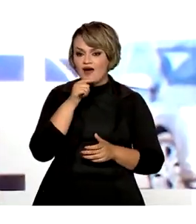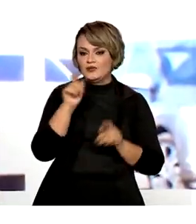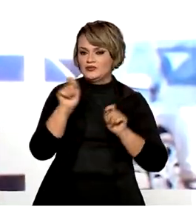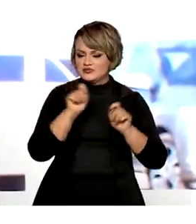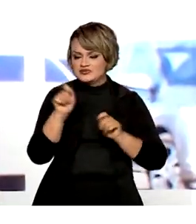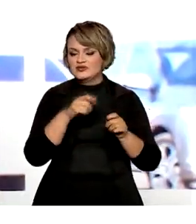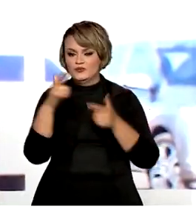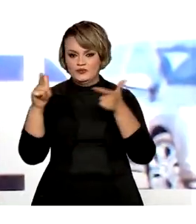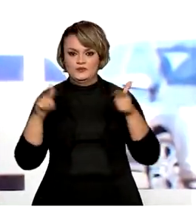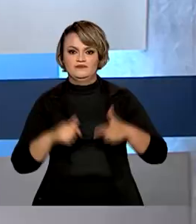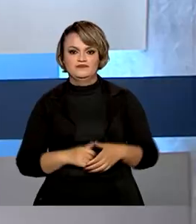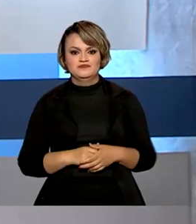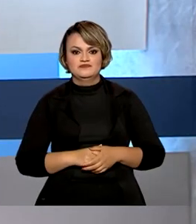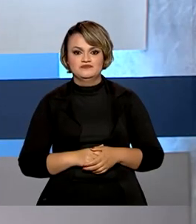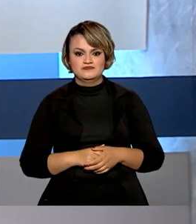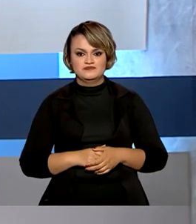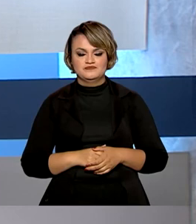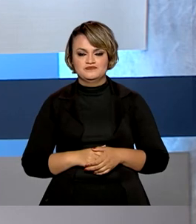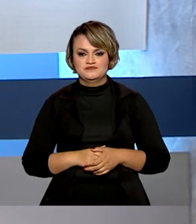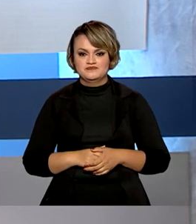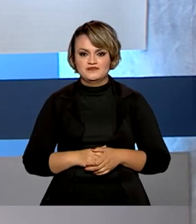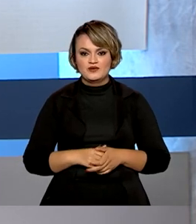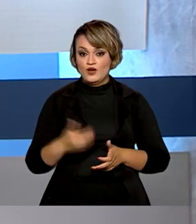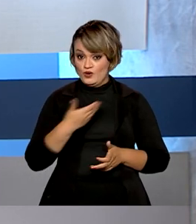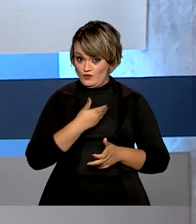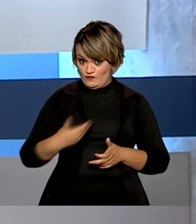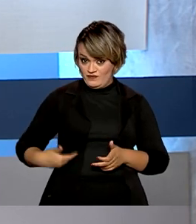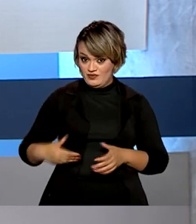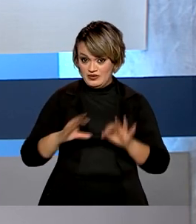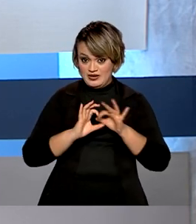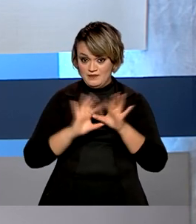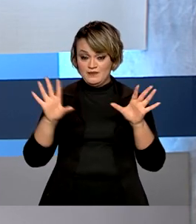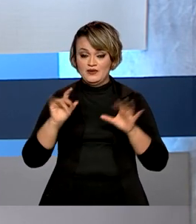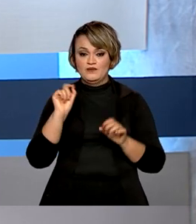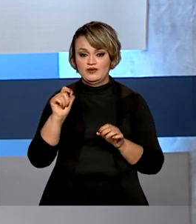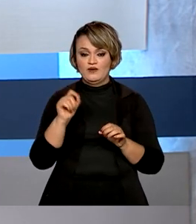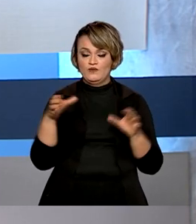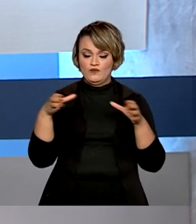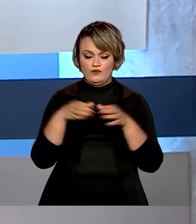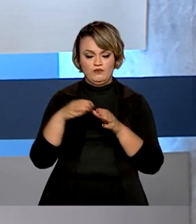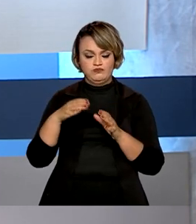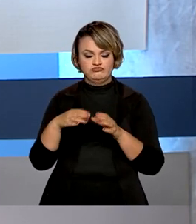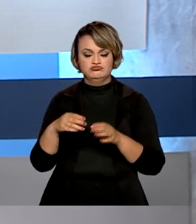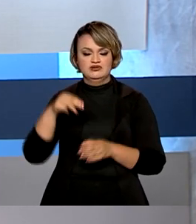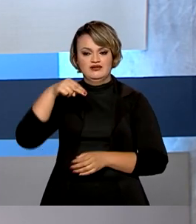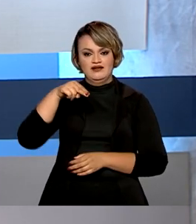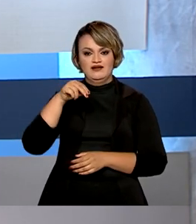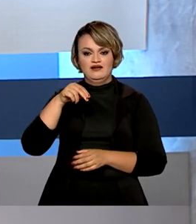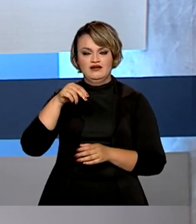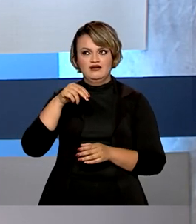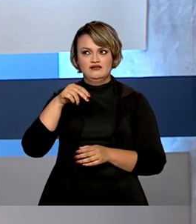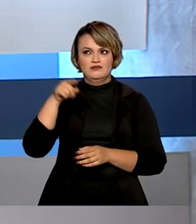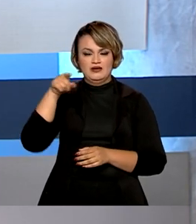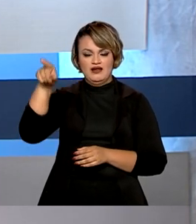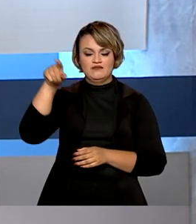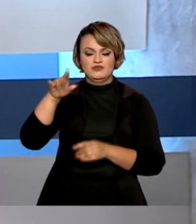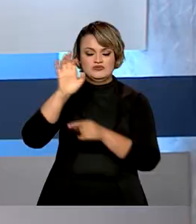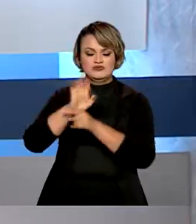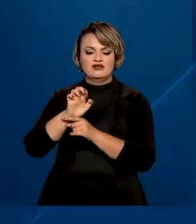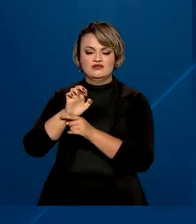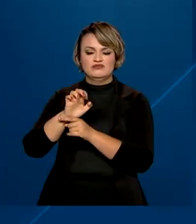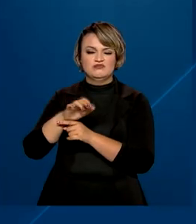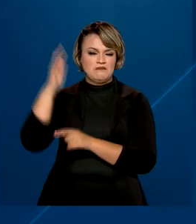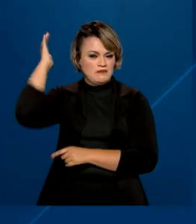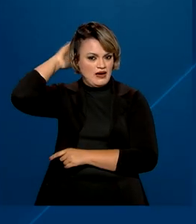e outros itens. O governo autorizou o envio da Força Nacional para a Reserva Indígena Paracanã, no Pará.